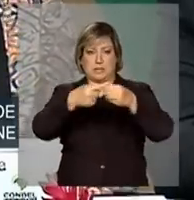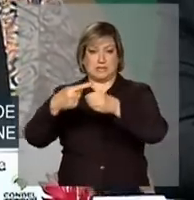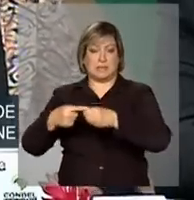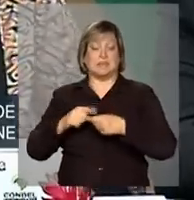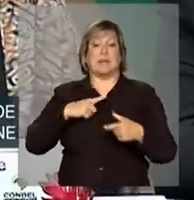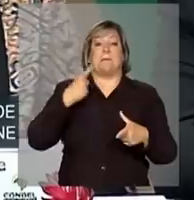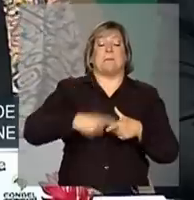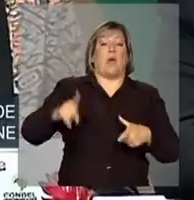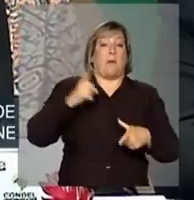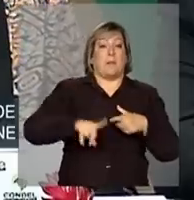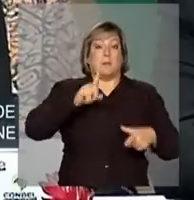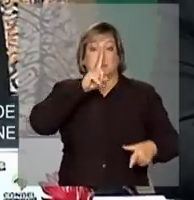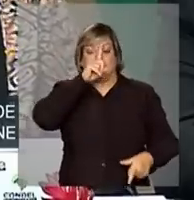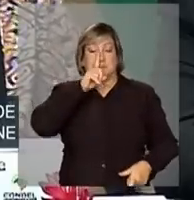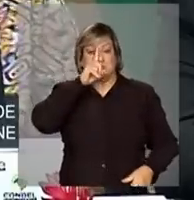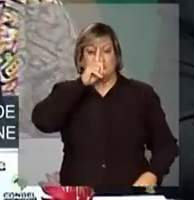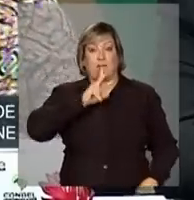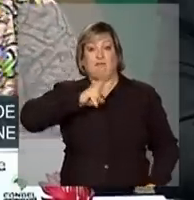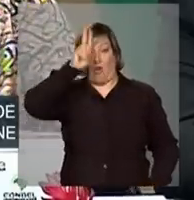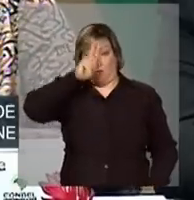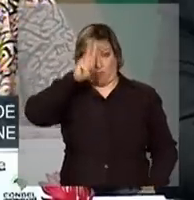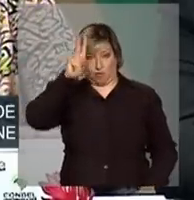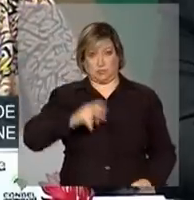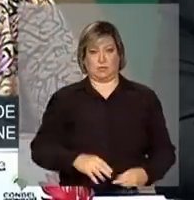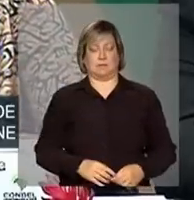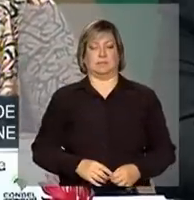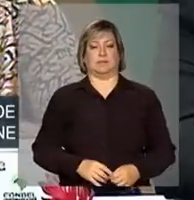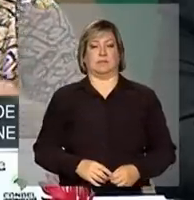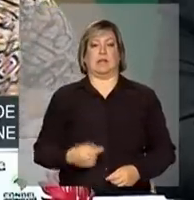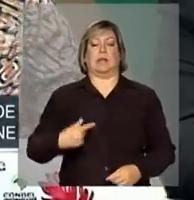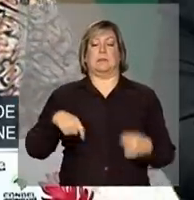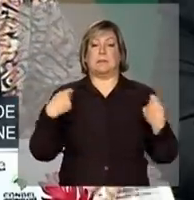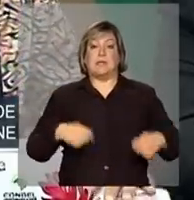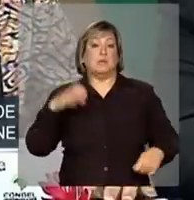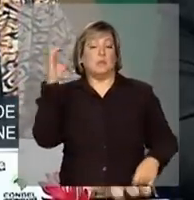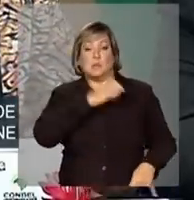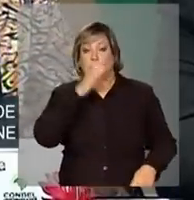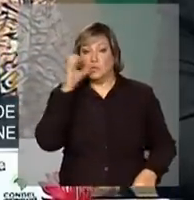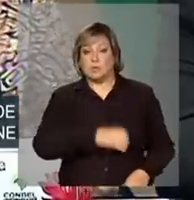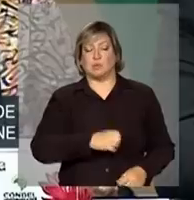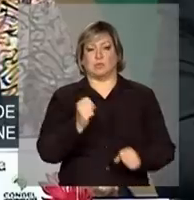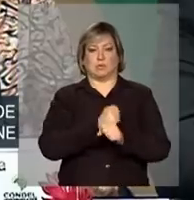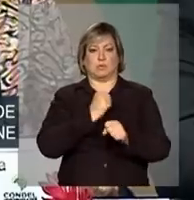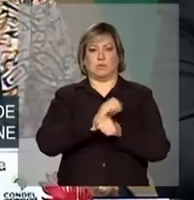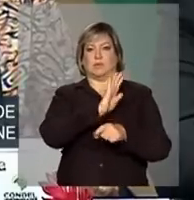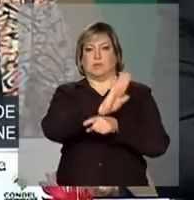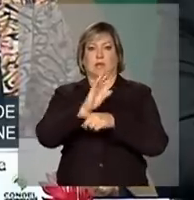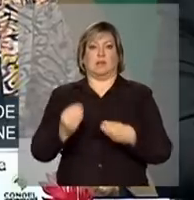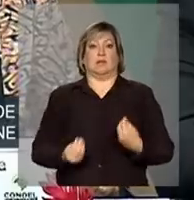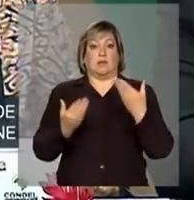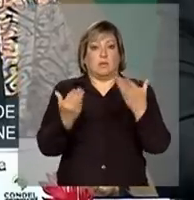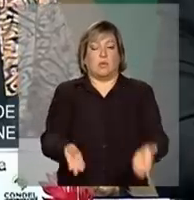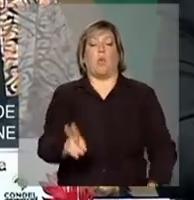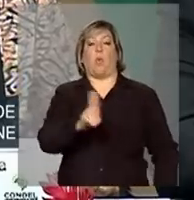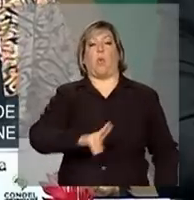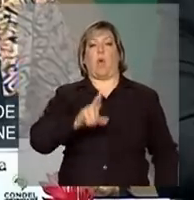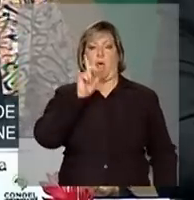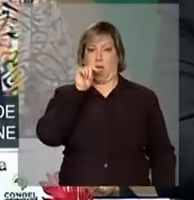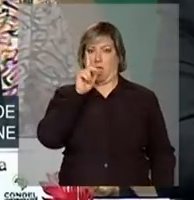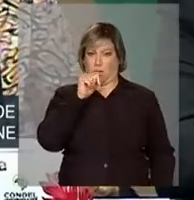que contenha recomendações emergenciais e estruturantes para oferta e uso de água.